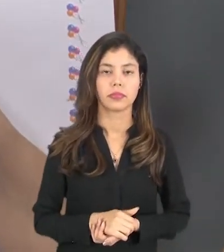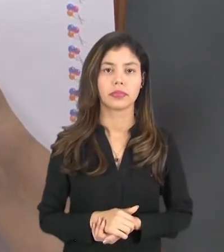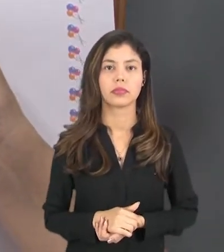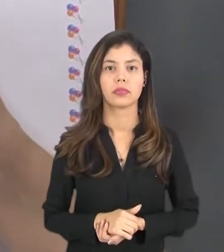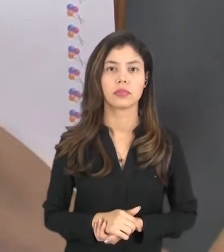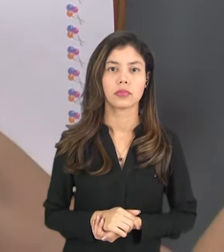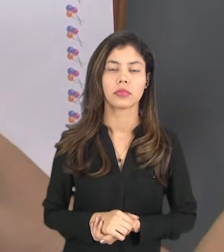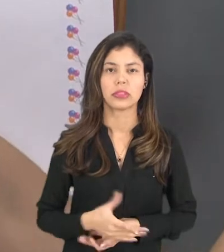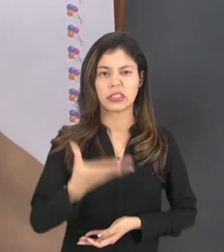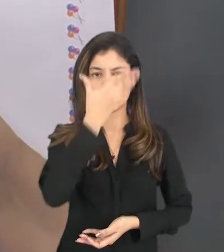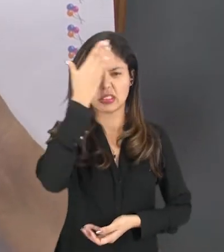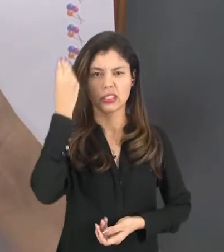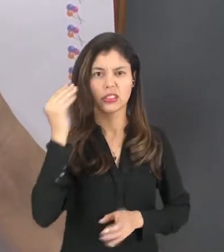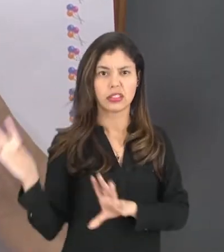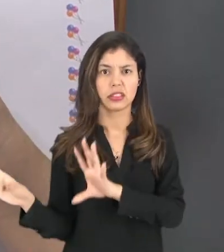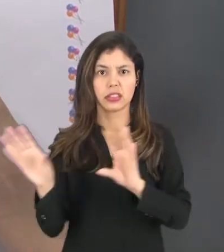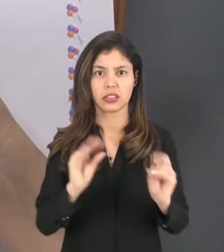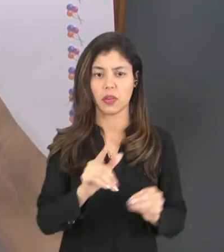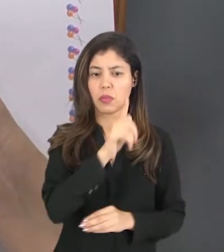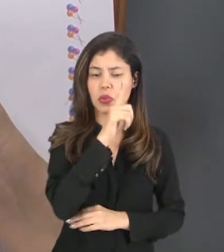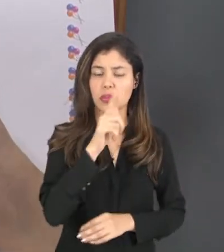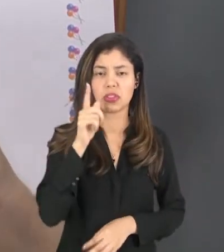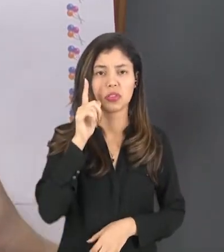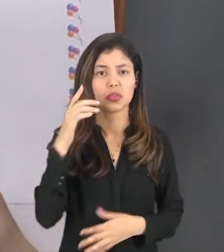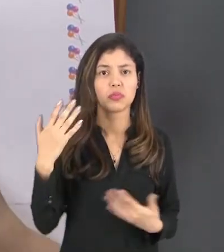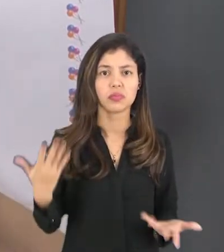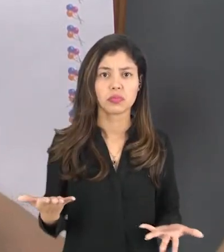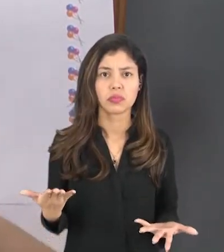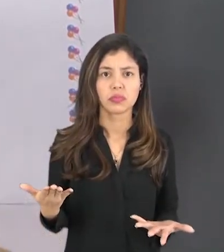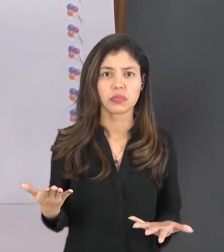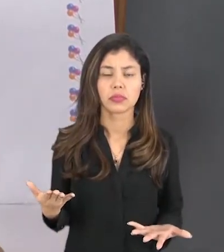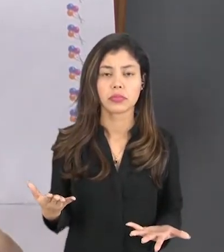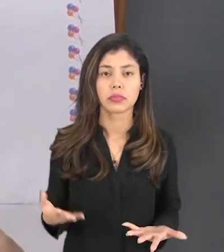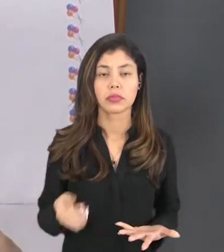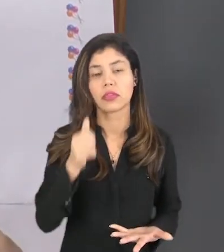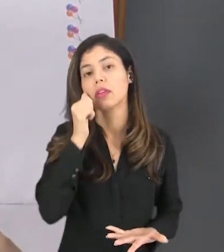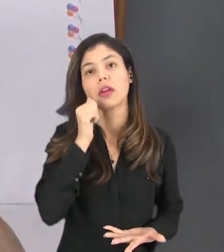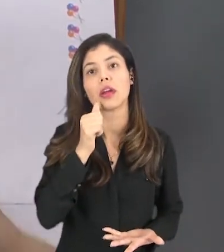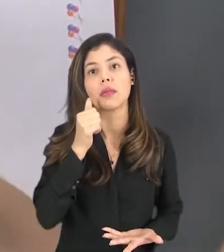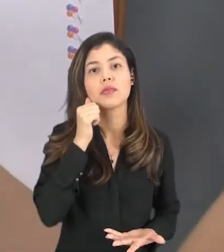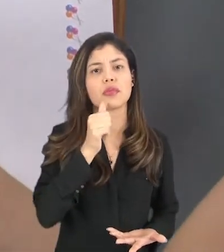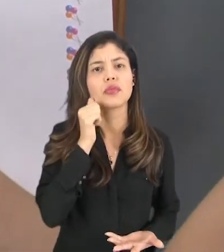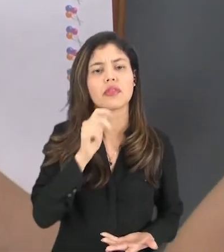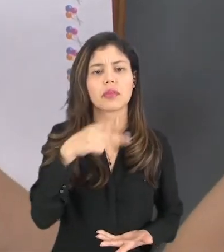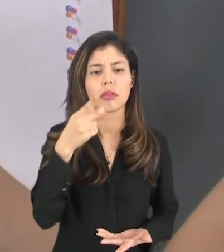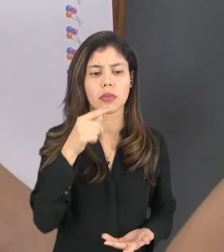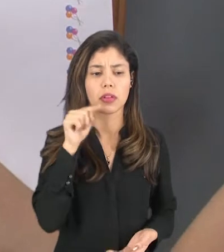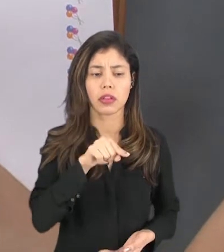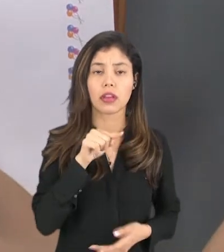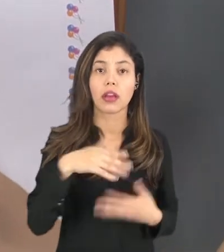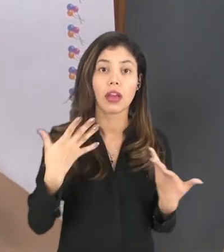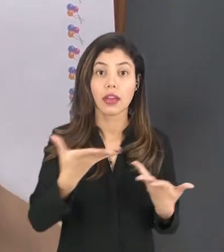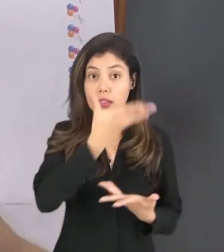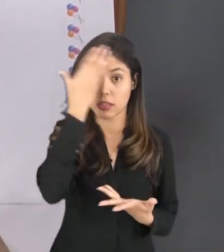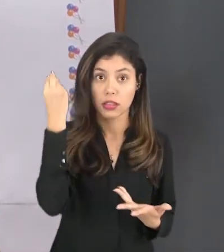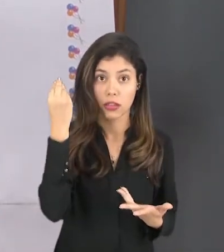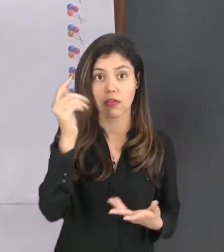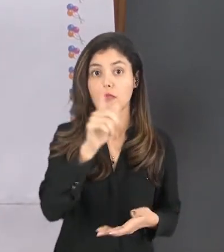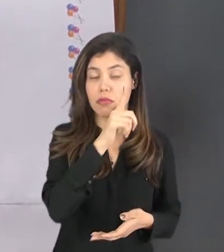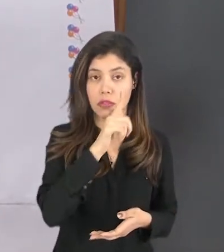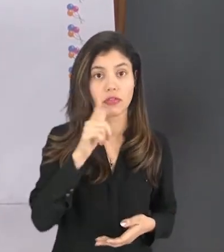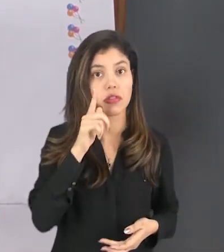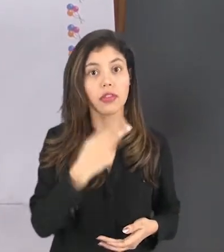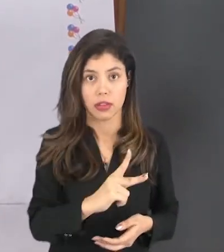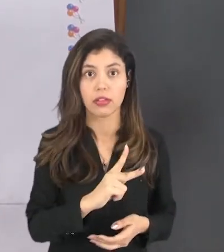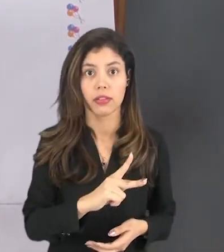Esqueci de trazer meu lanche. Então, a menina falou o quê? Que ela esqueceu de